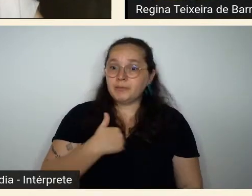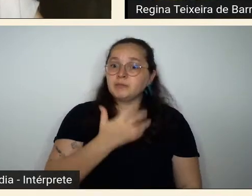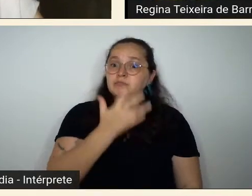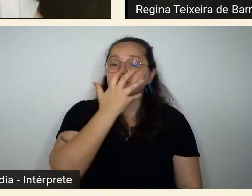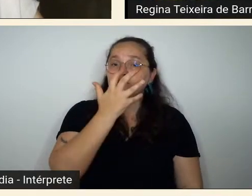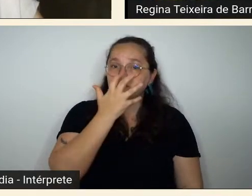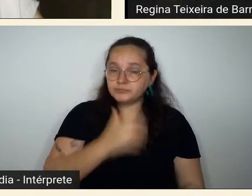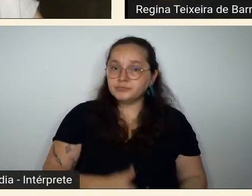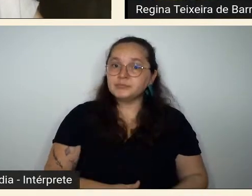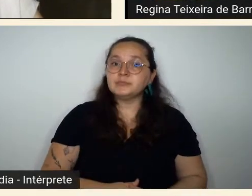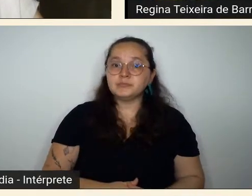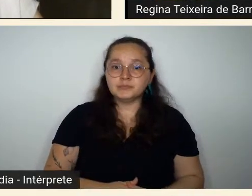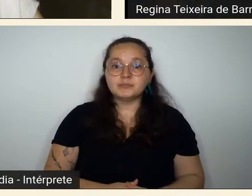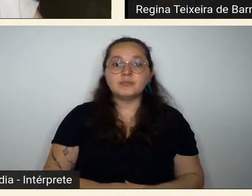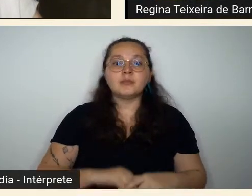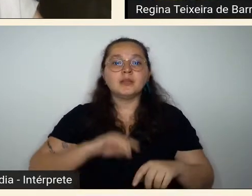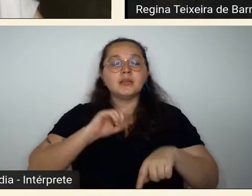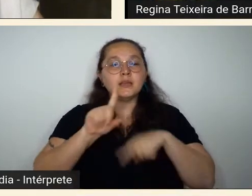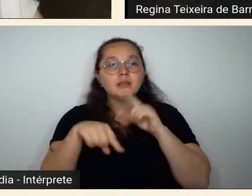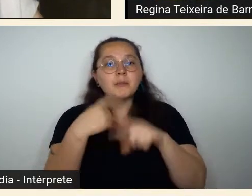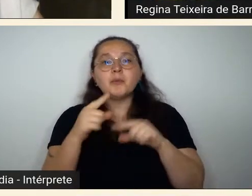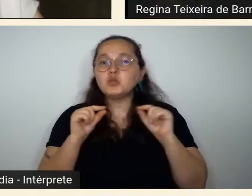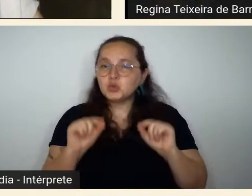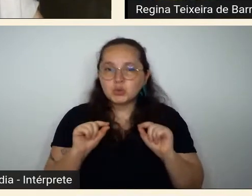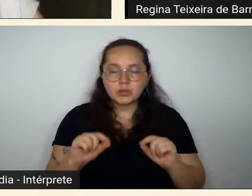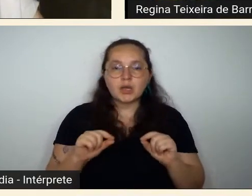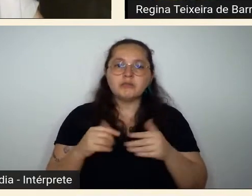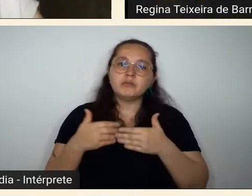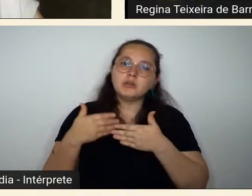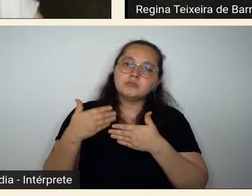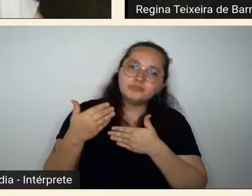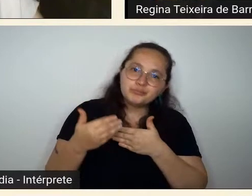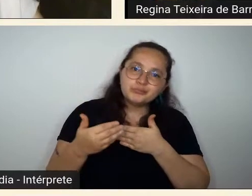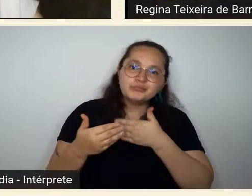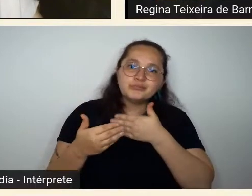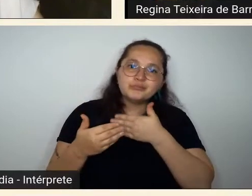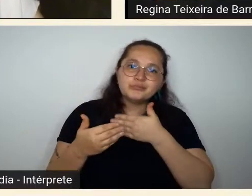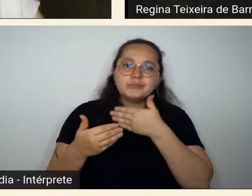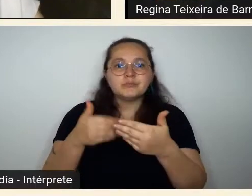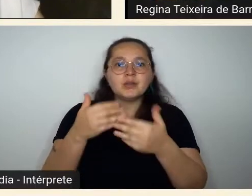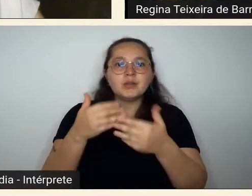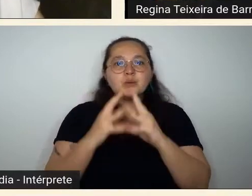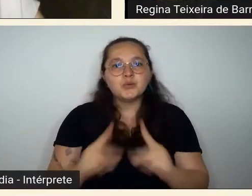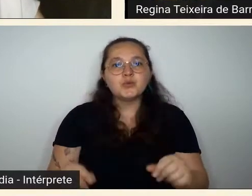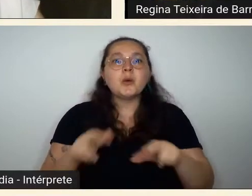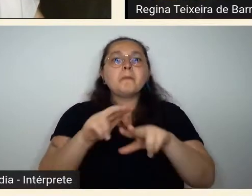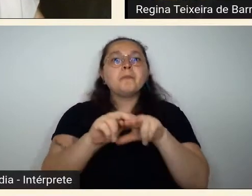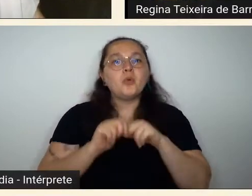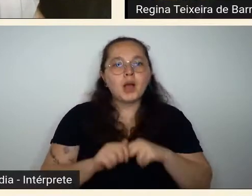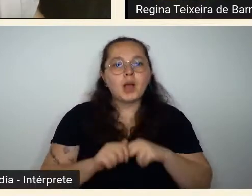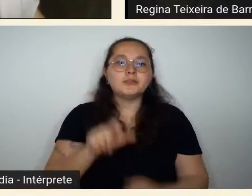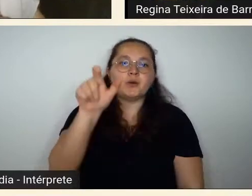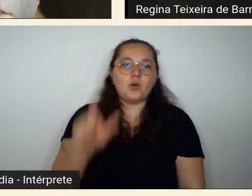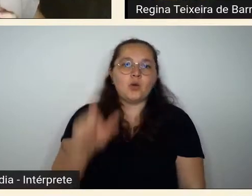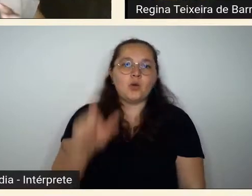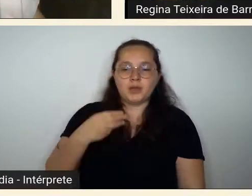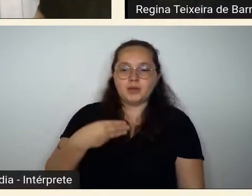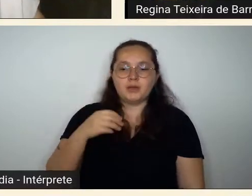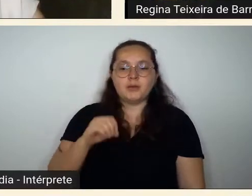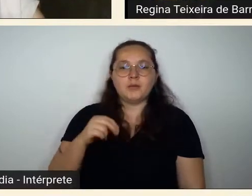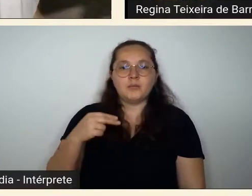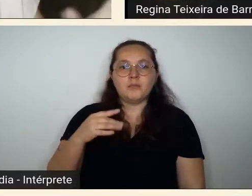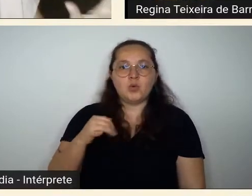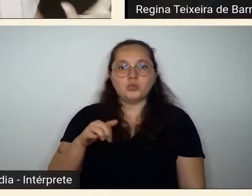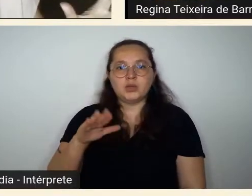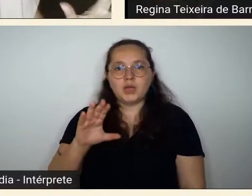depois se enfraqueceu lentamente em função do combate de Monteiro Lobato agora acontece que na década de